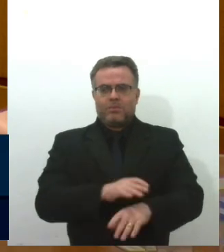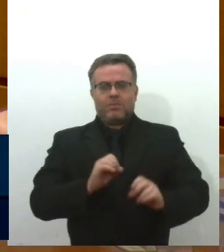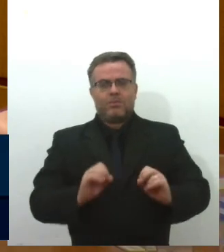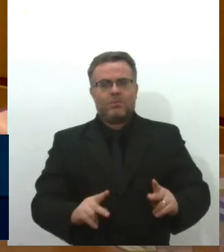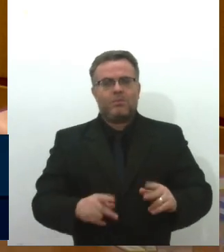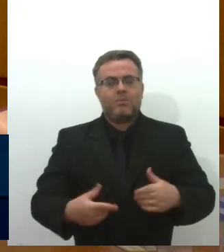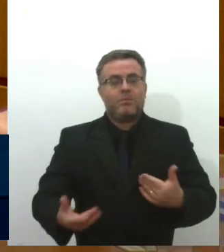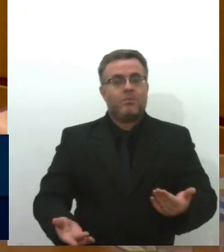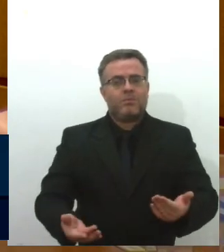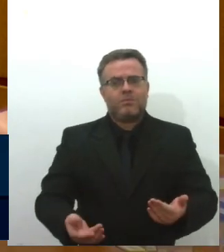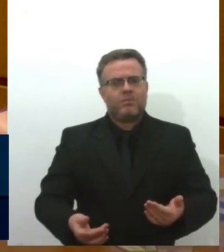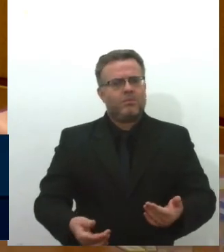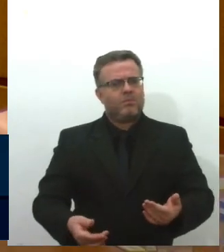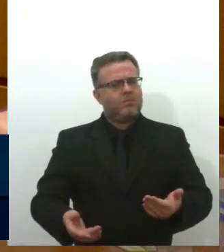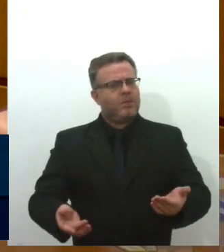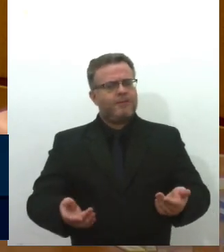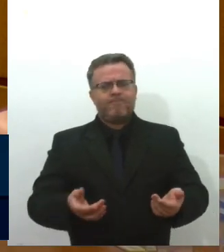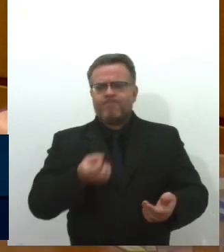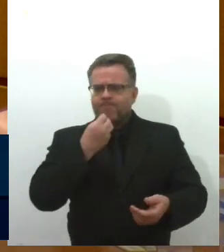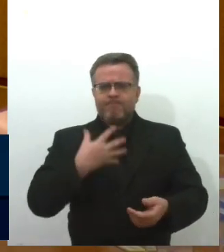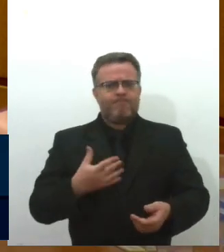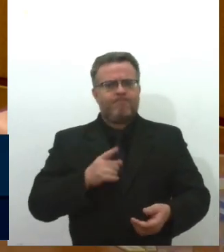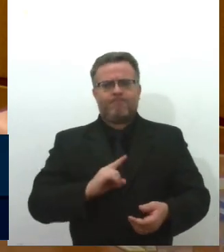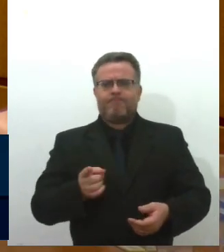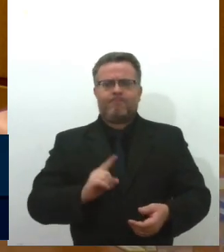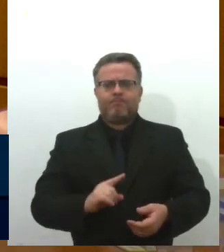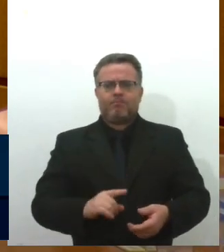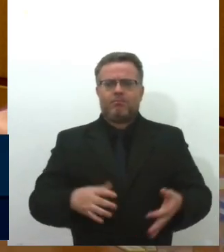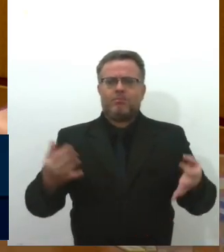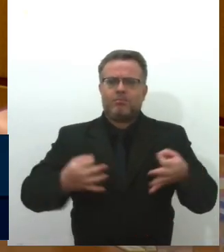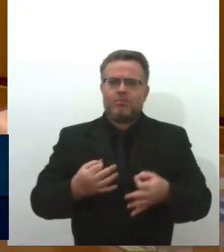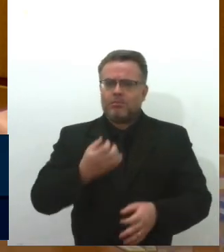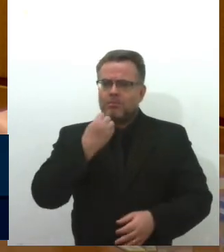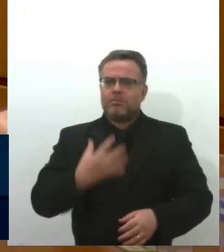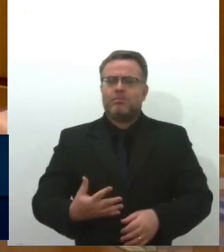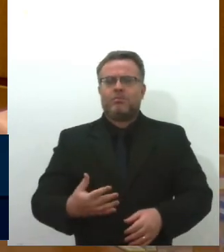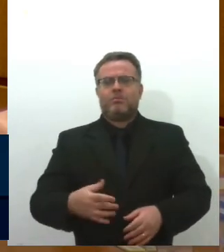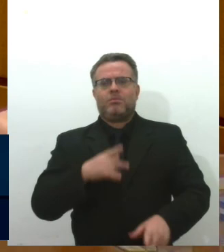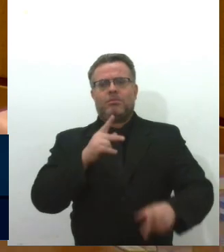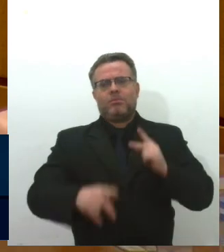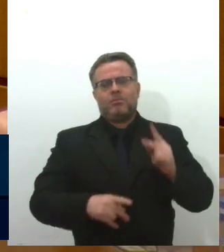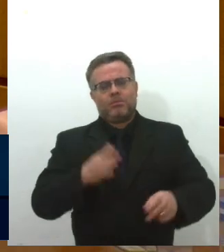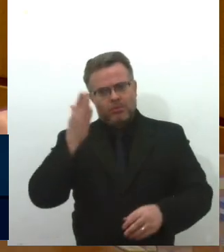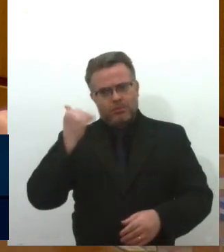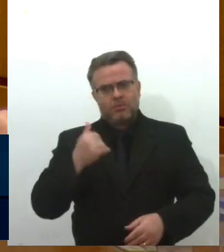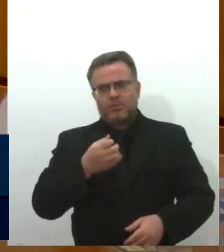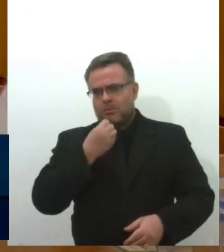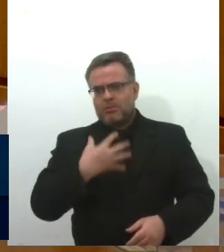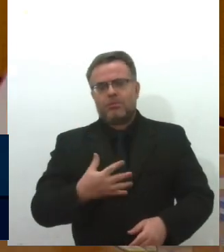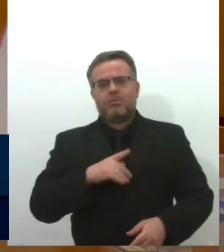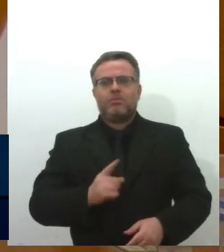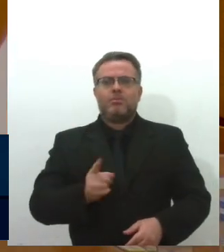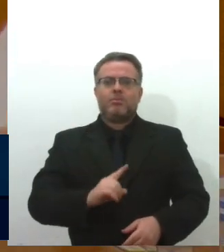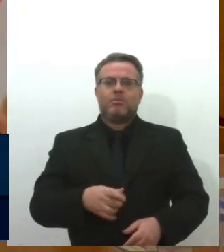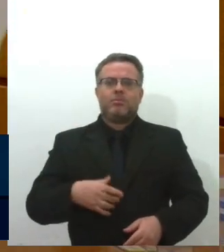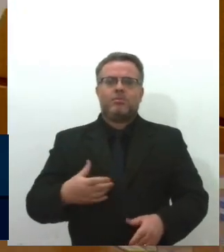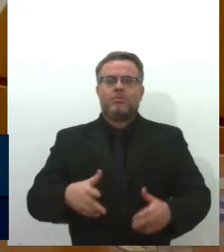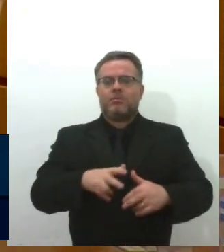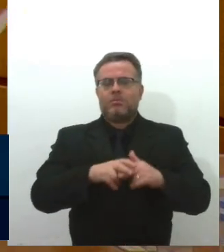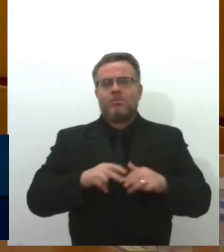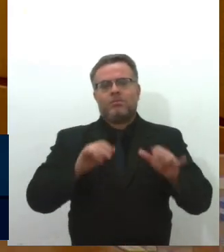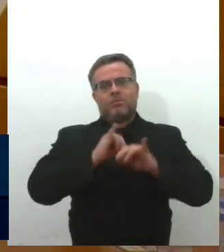funcionando, que não é qualificado como bom pela nossa população. Então, fica esse